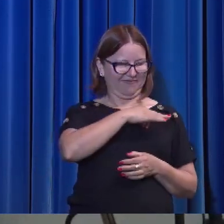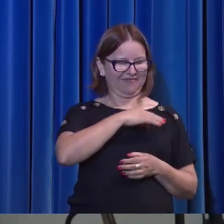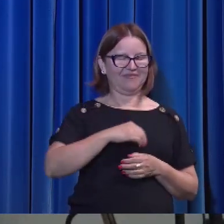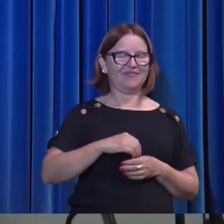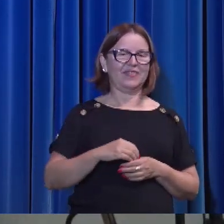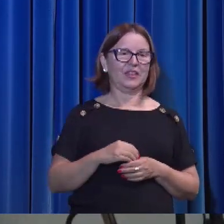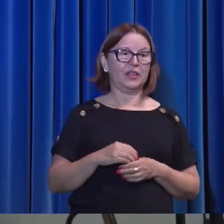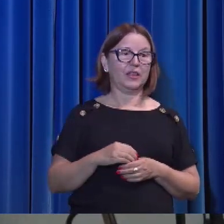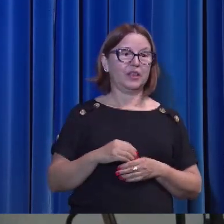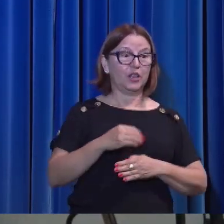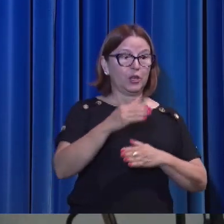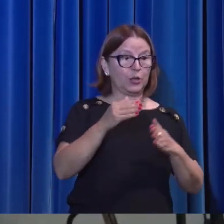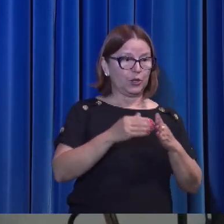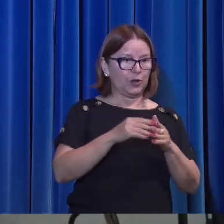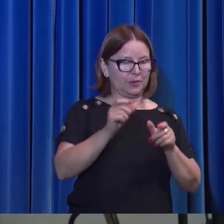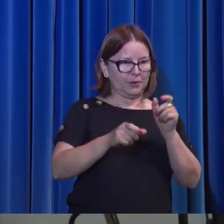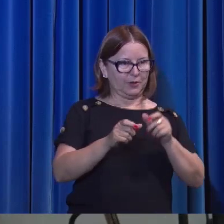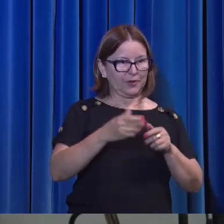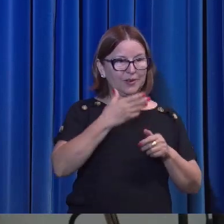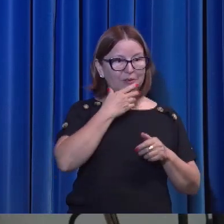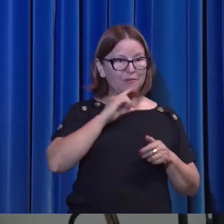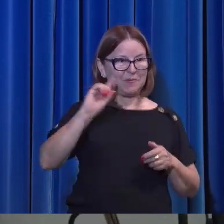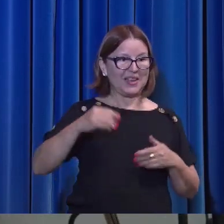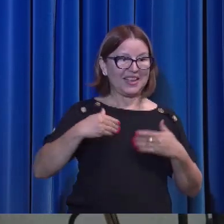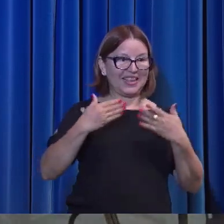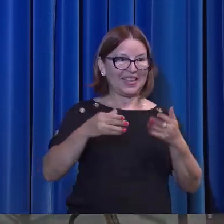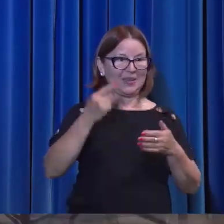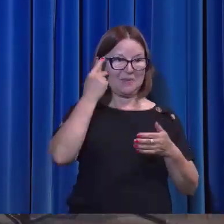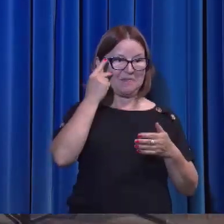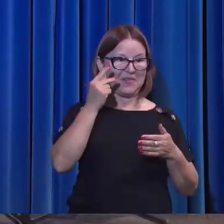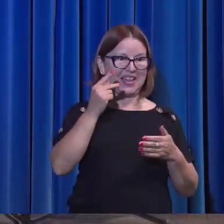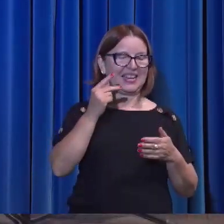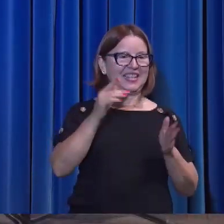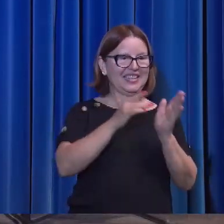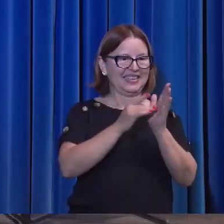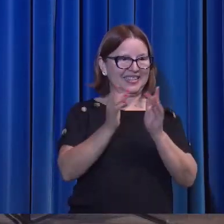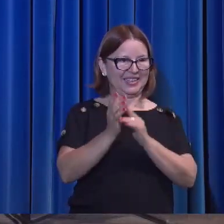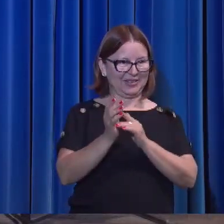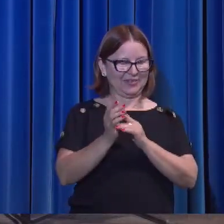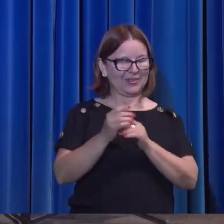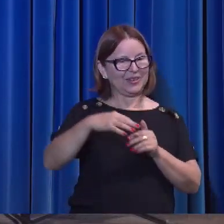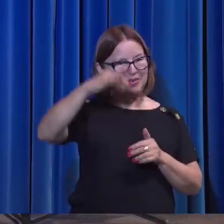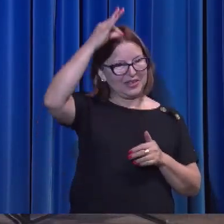o Pai deu a Jesus, estes foram convencidos pelo Espírito Santo.